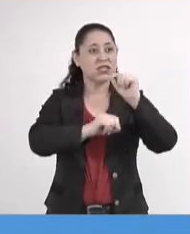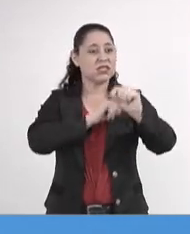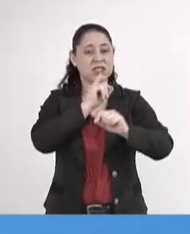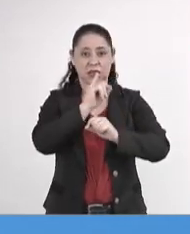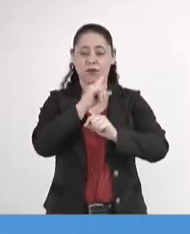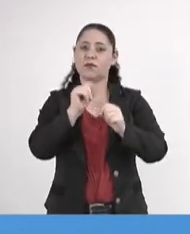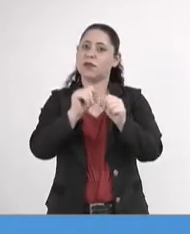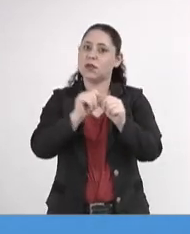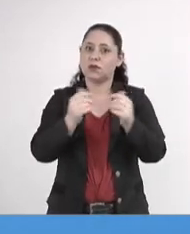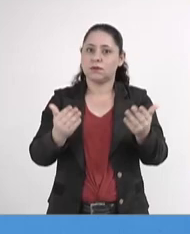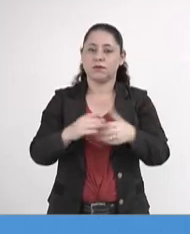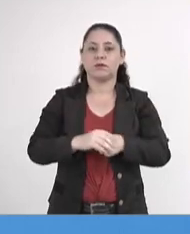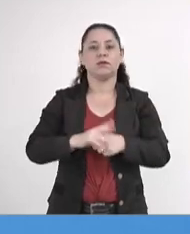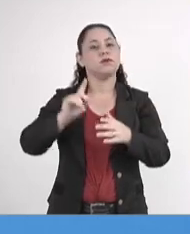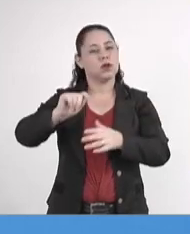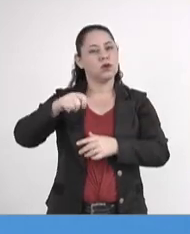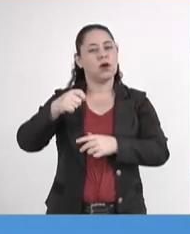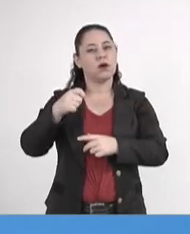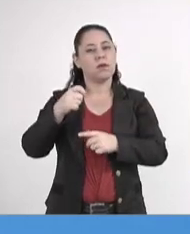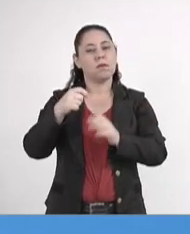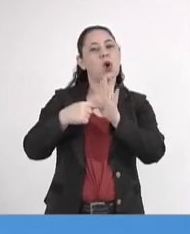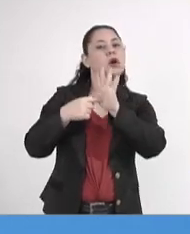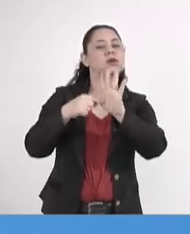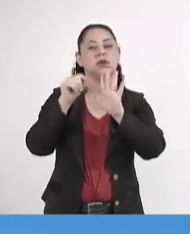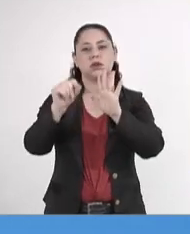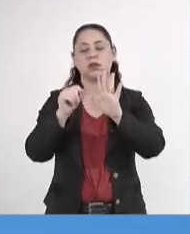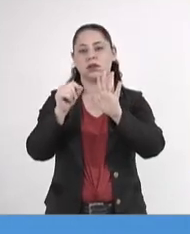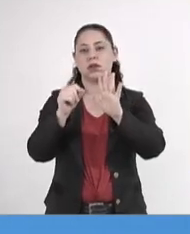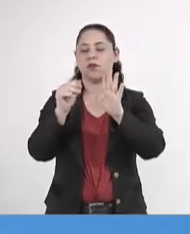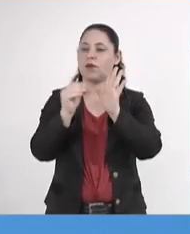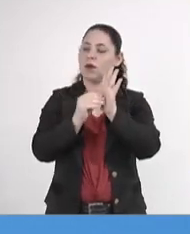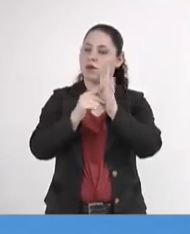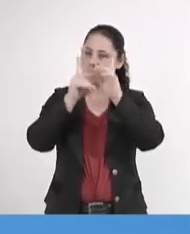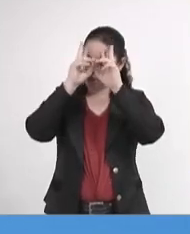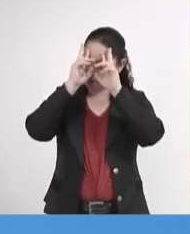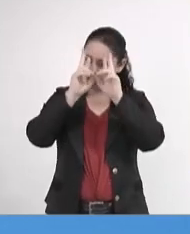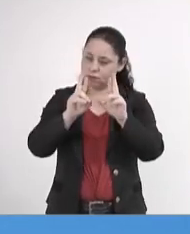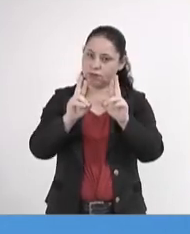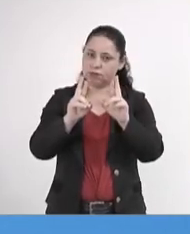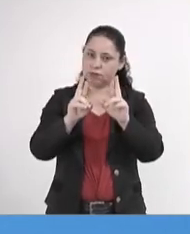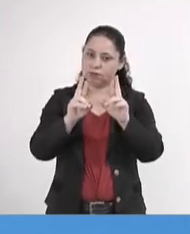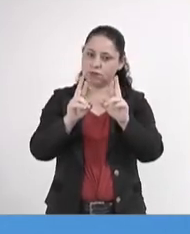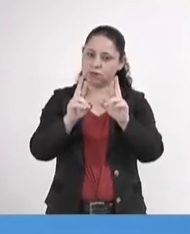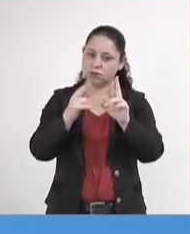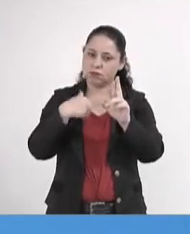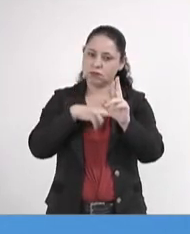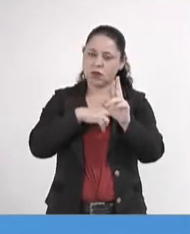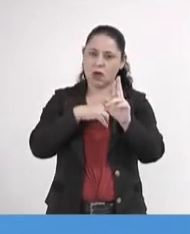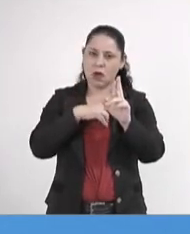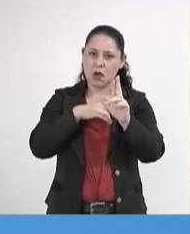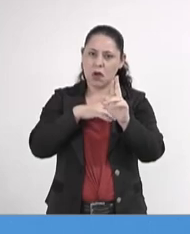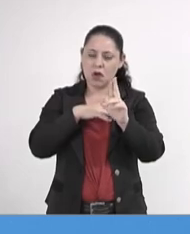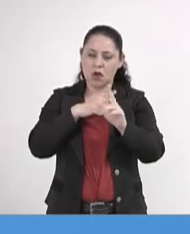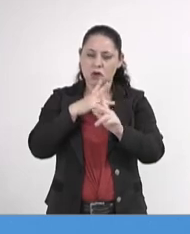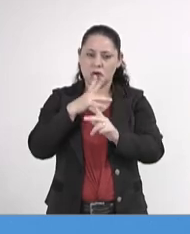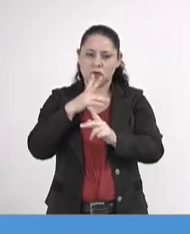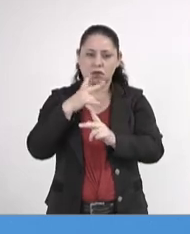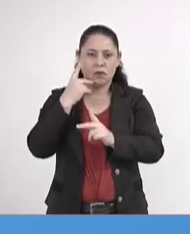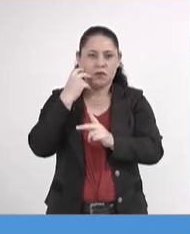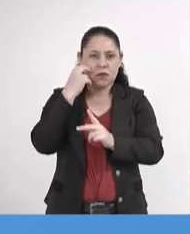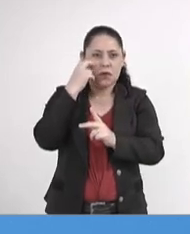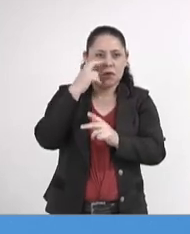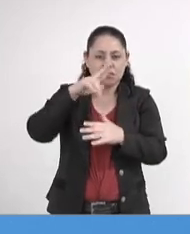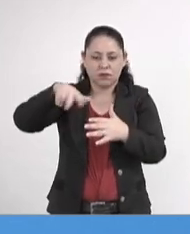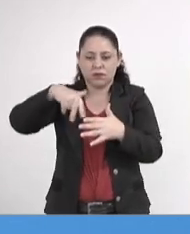Isso é um sinal de desrespeito e demonstra que a nossa Casa estaria, então, acovardada, um deputado subir na sua